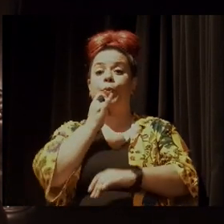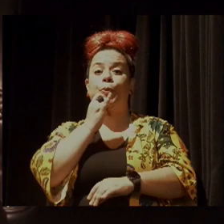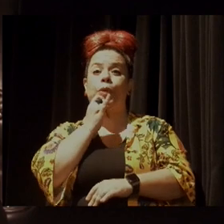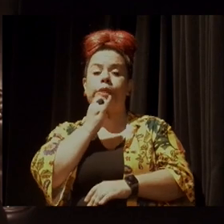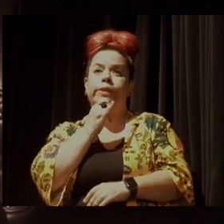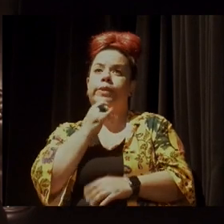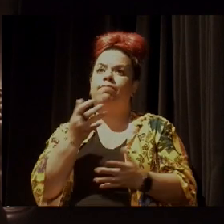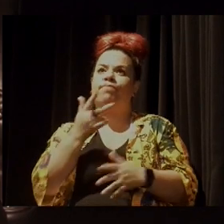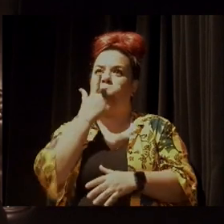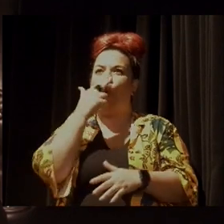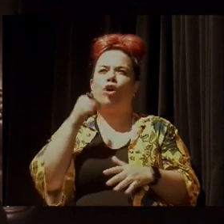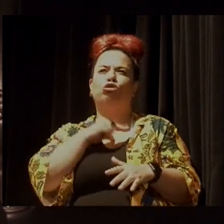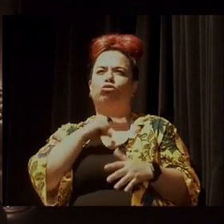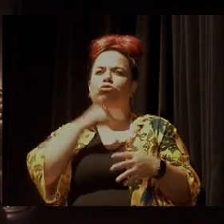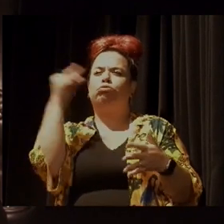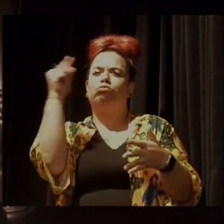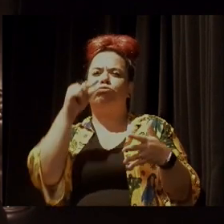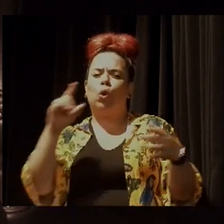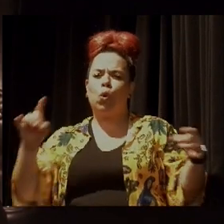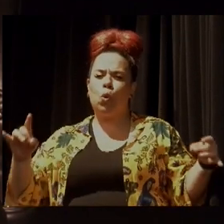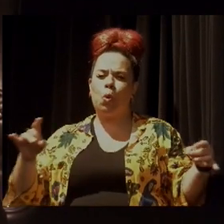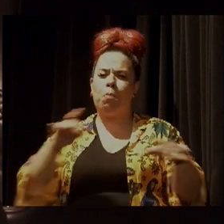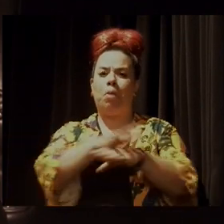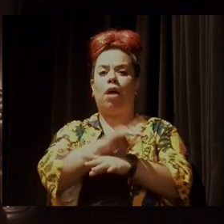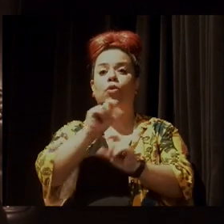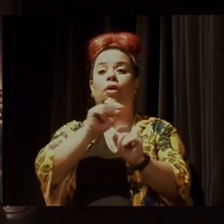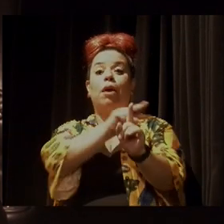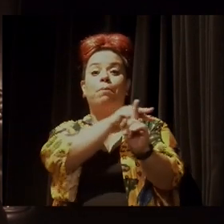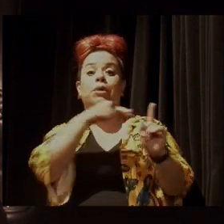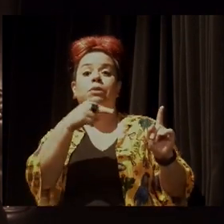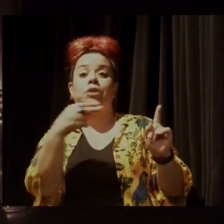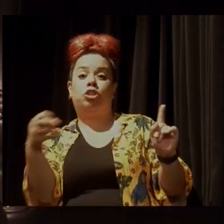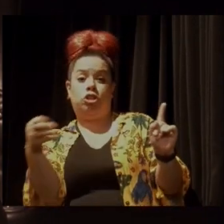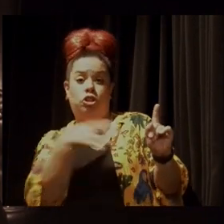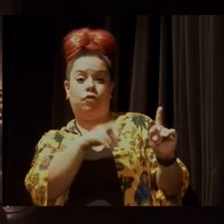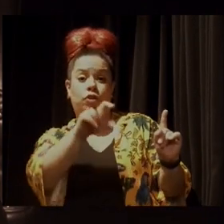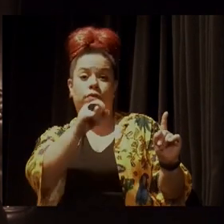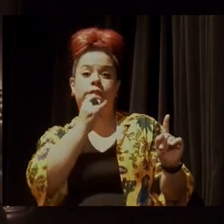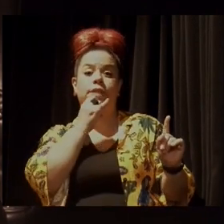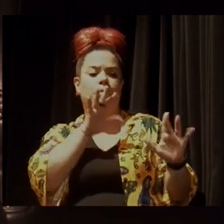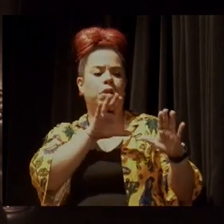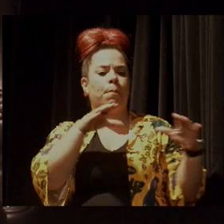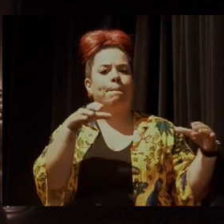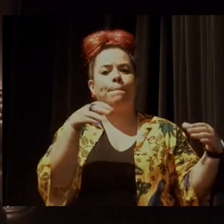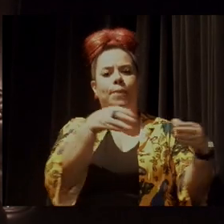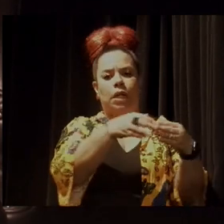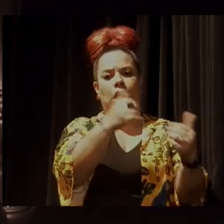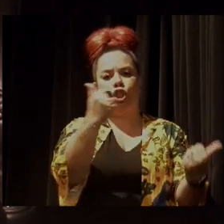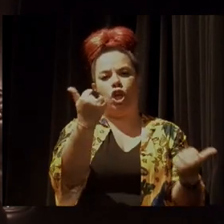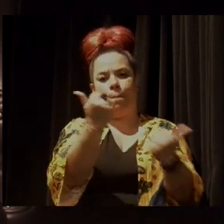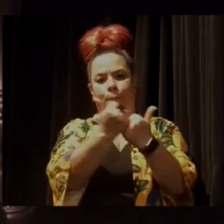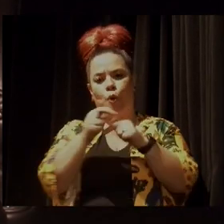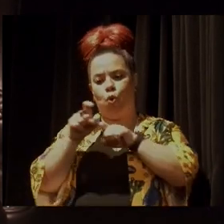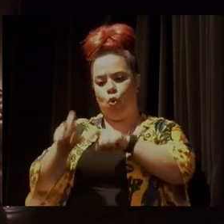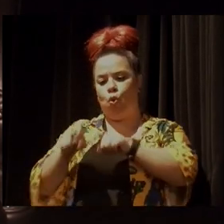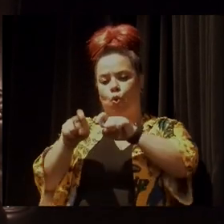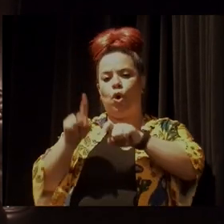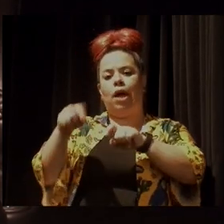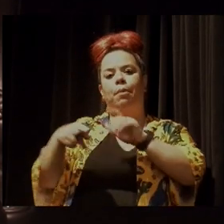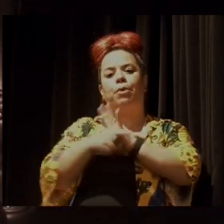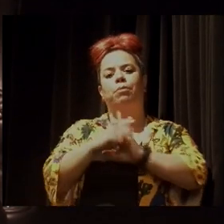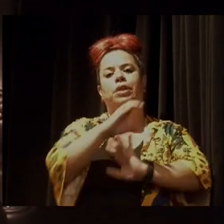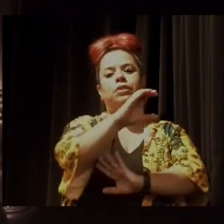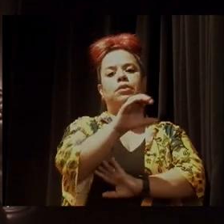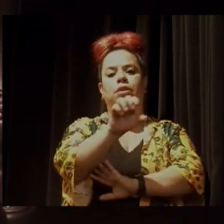muito completo de uma perspectiva nova, as comunidades de apoio à agricultura, os chamados CSAs,